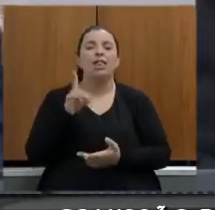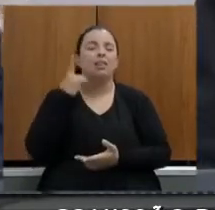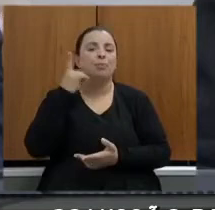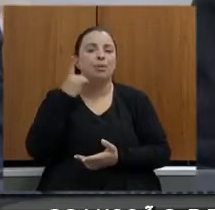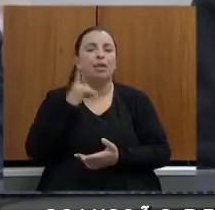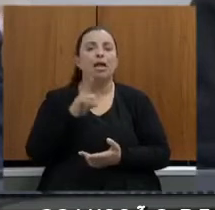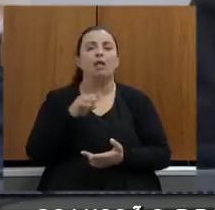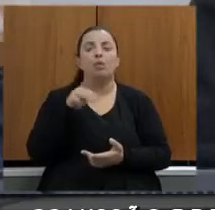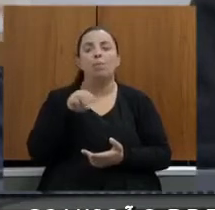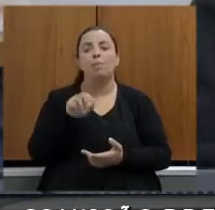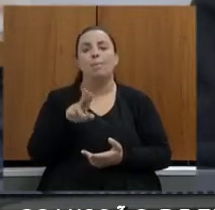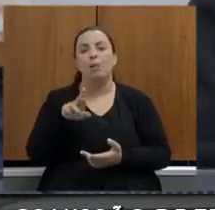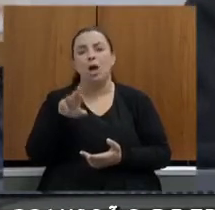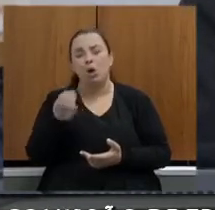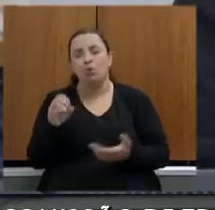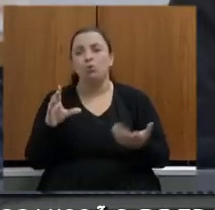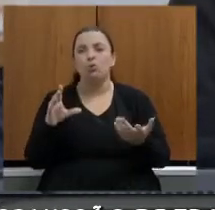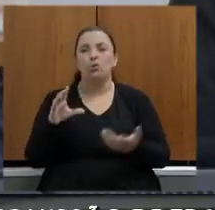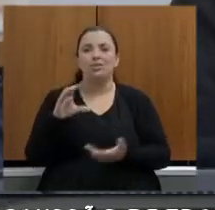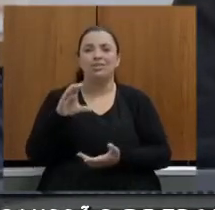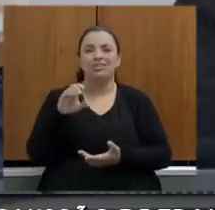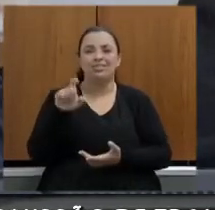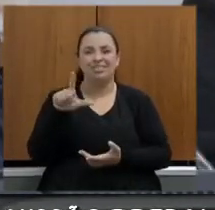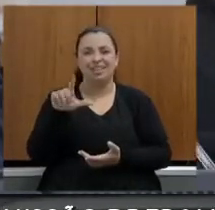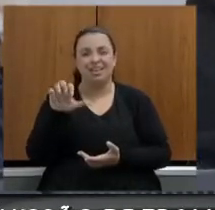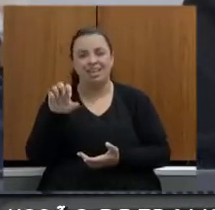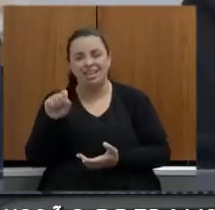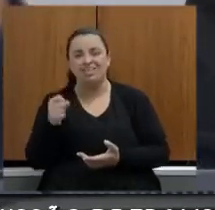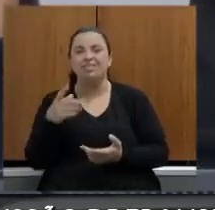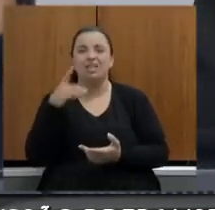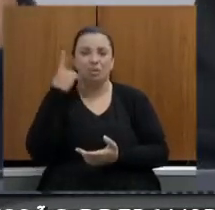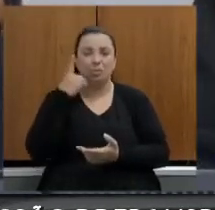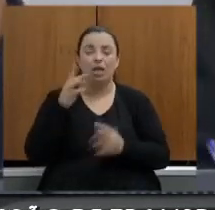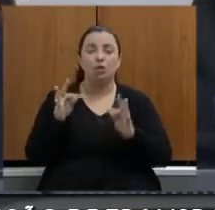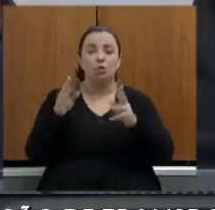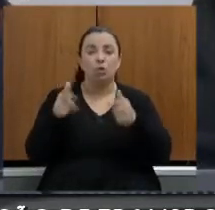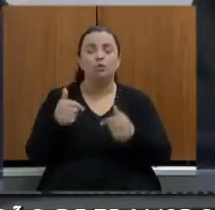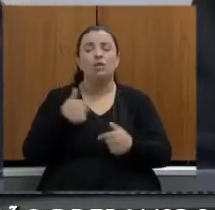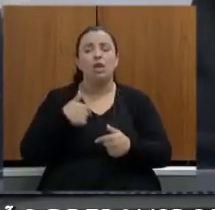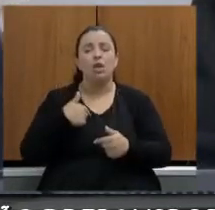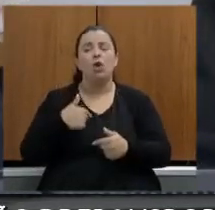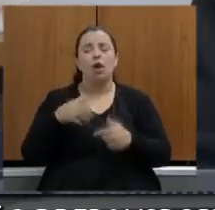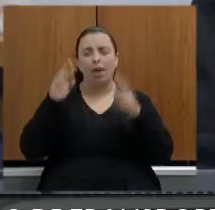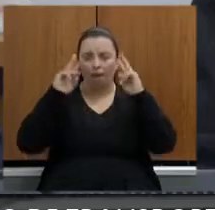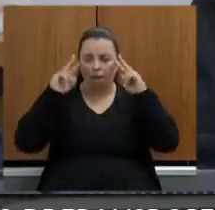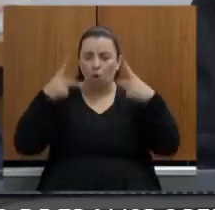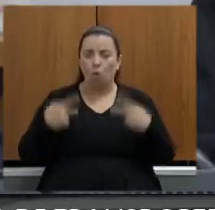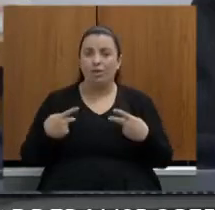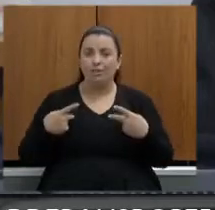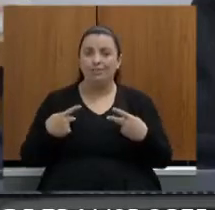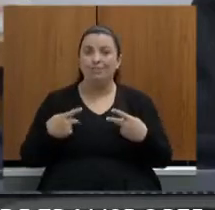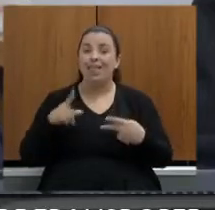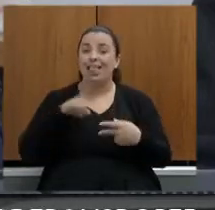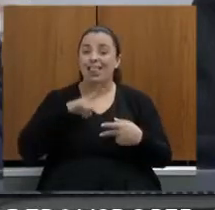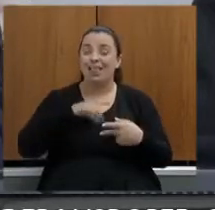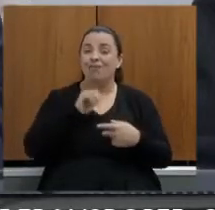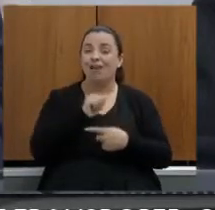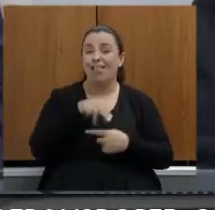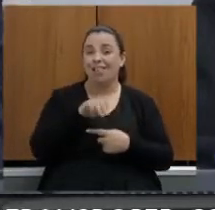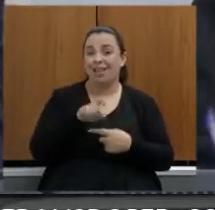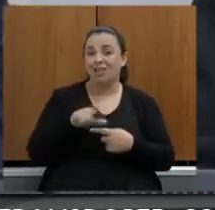Bechir eu queria reconhecer aqui o papel naquelas três dimensões do nosso anexo de mobilidade